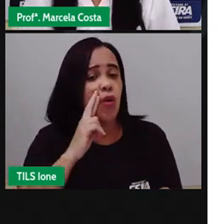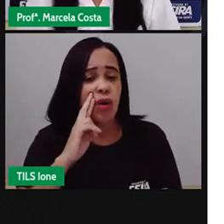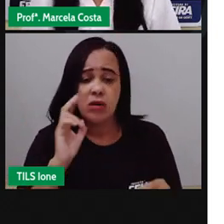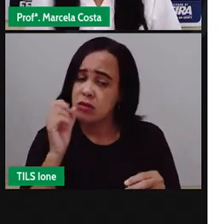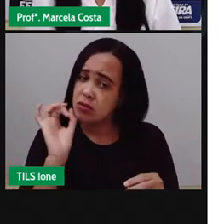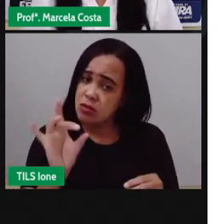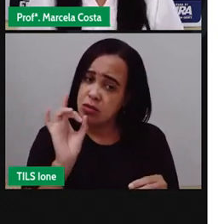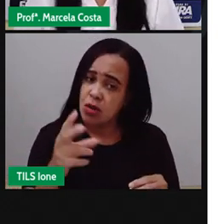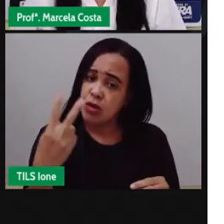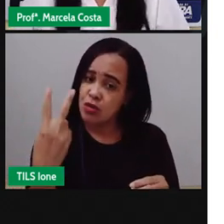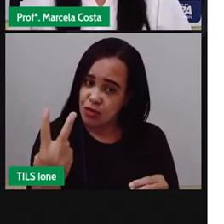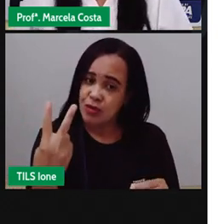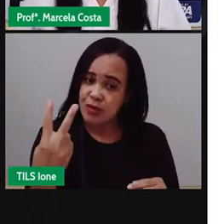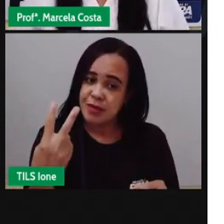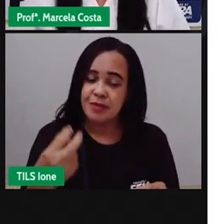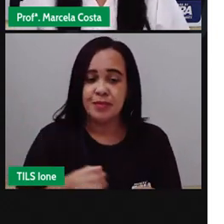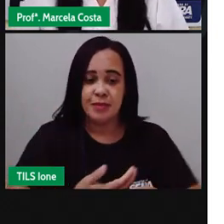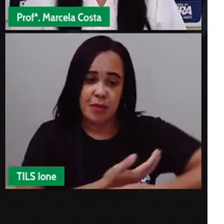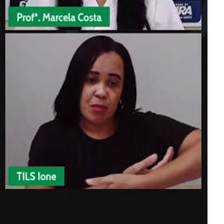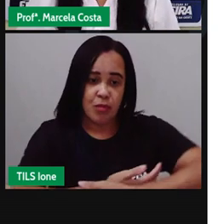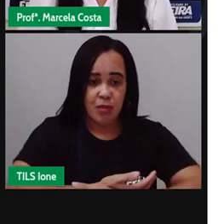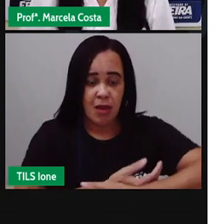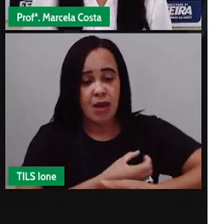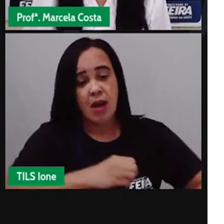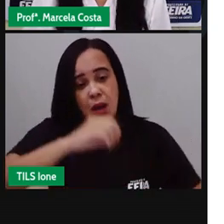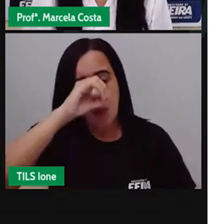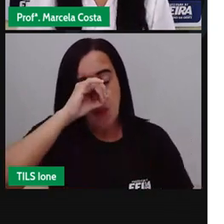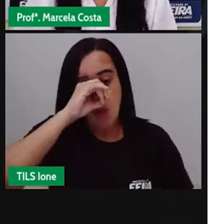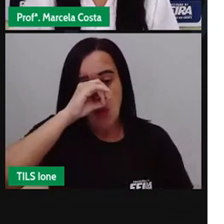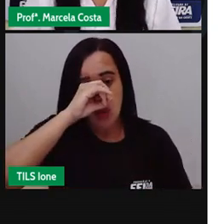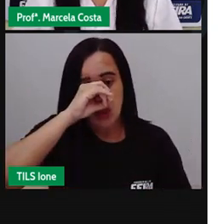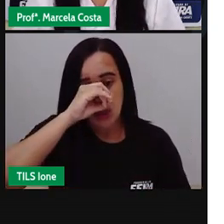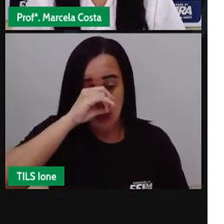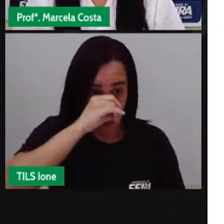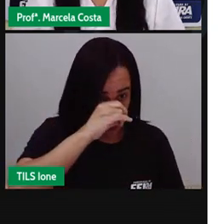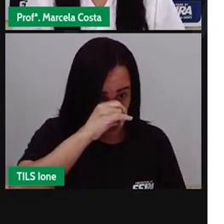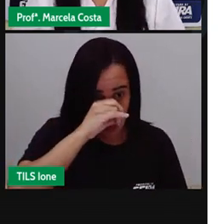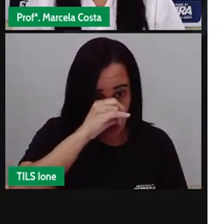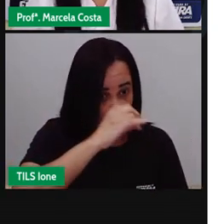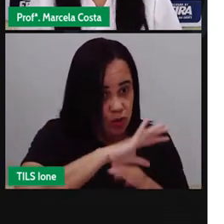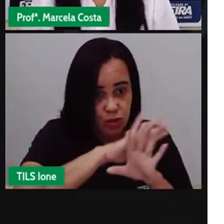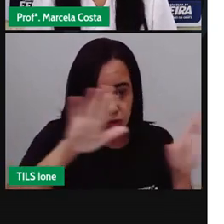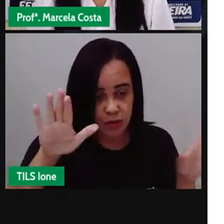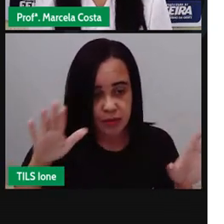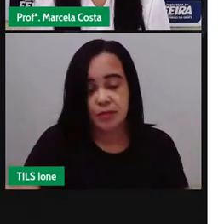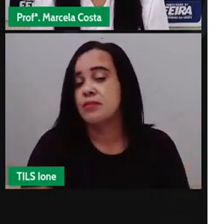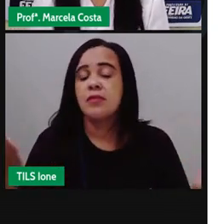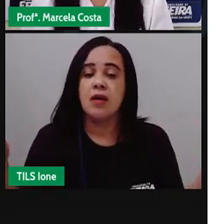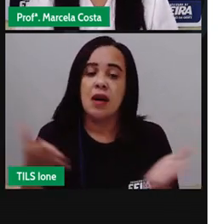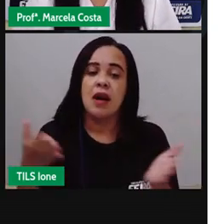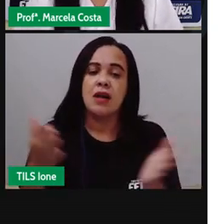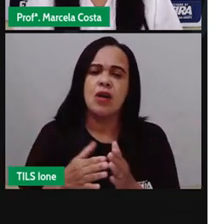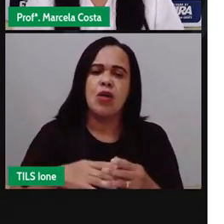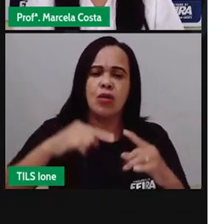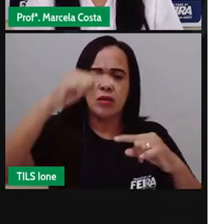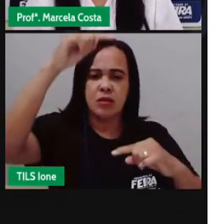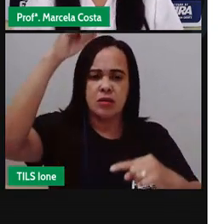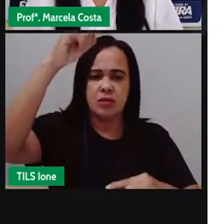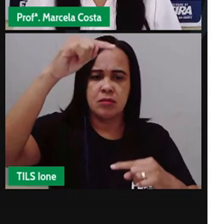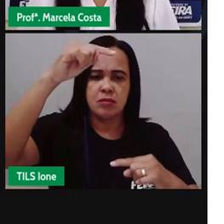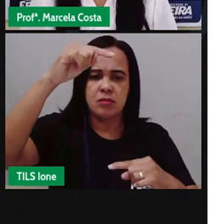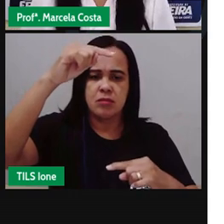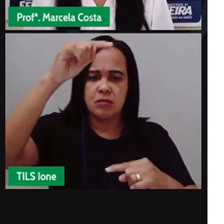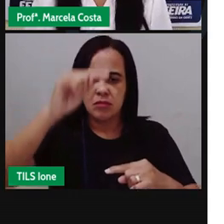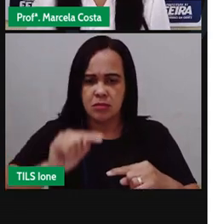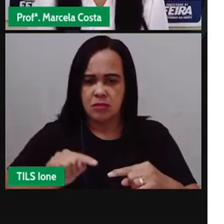Agora criançada eu quero mostrar para vocês o gráfico de barras a gente utiliza o gráfico